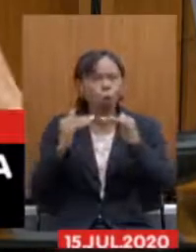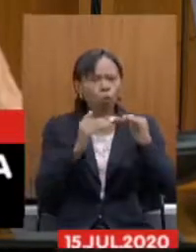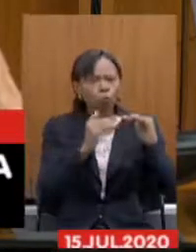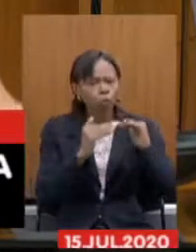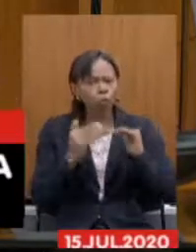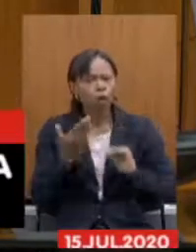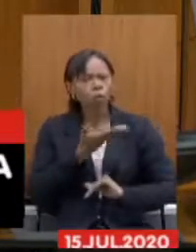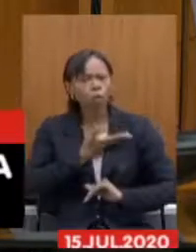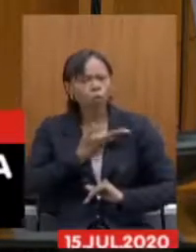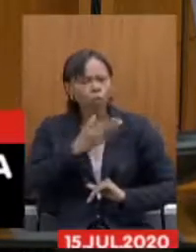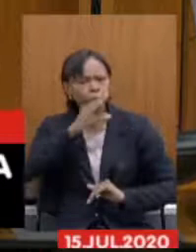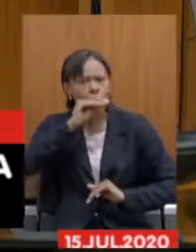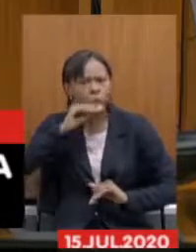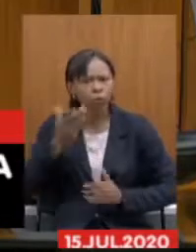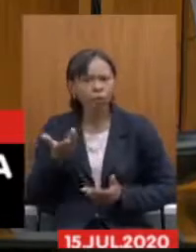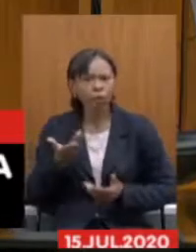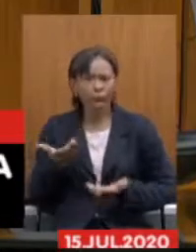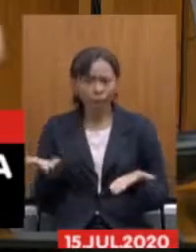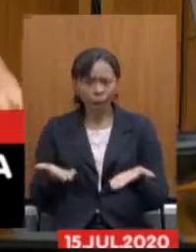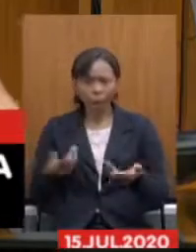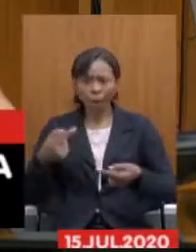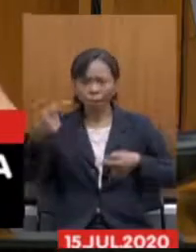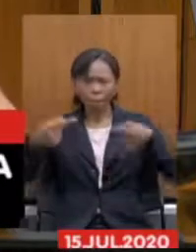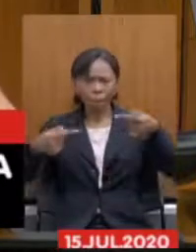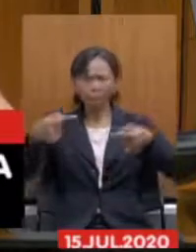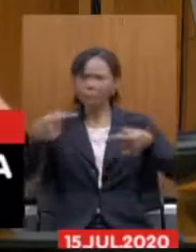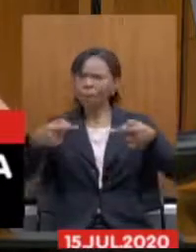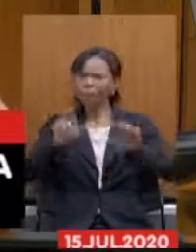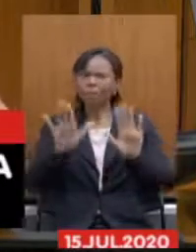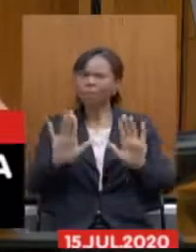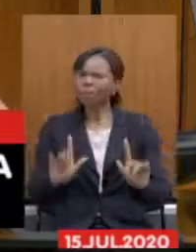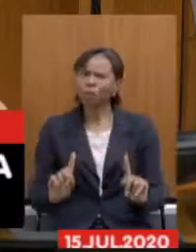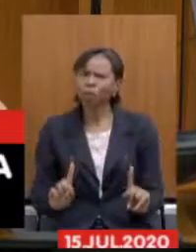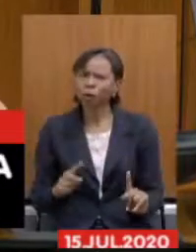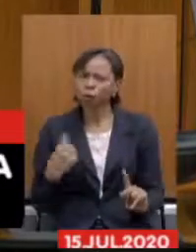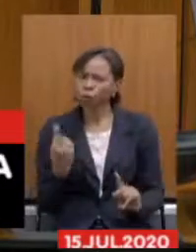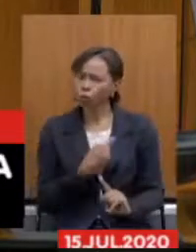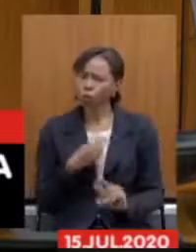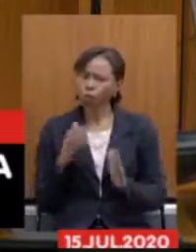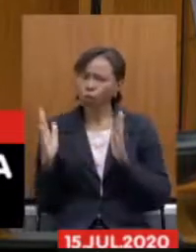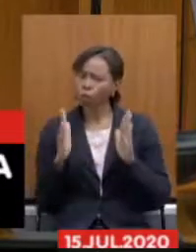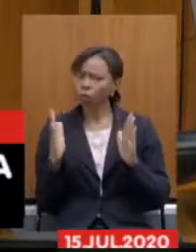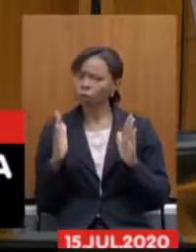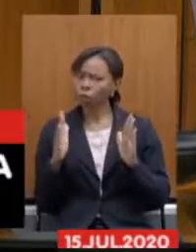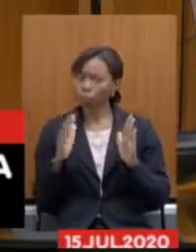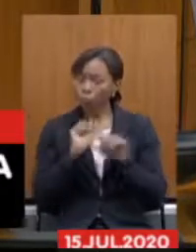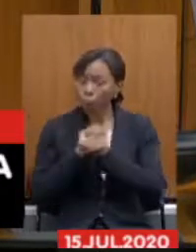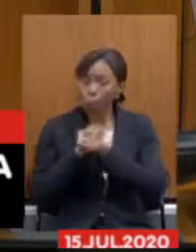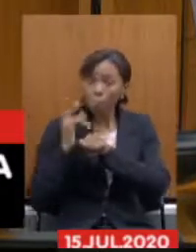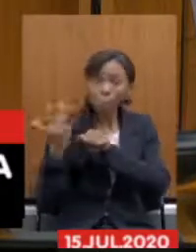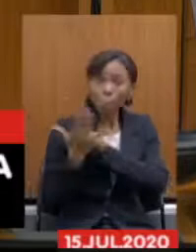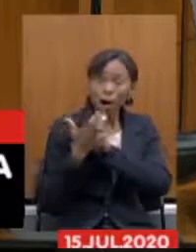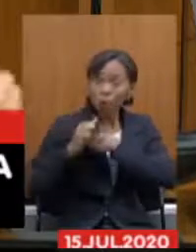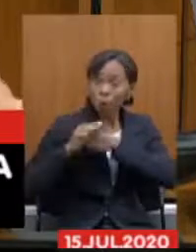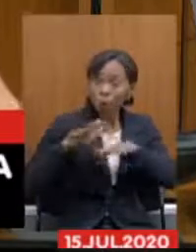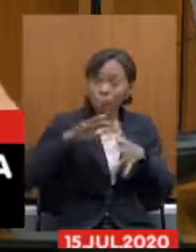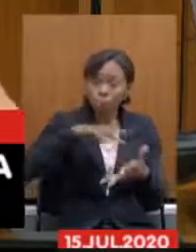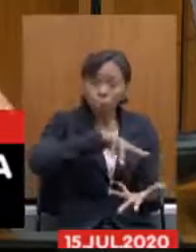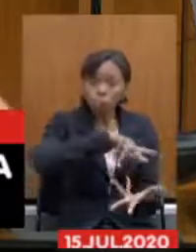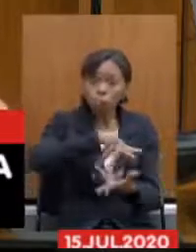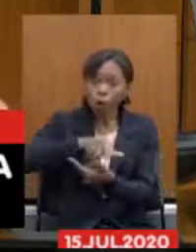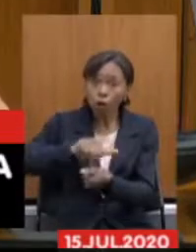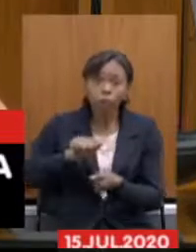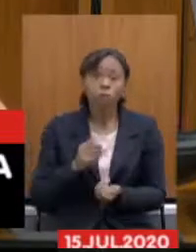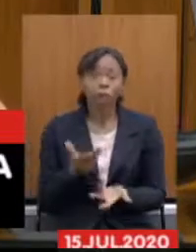agora em debate nenhum nós estamos no meio de uma pandemia mundial não só no Brasil mundial